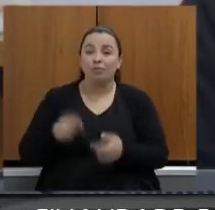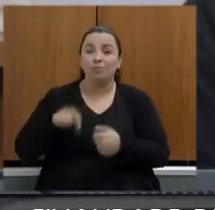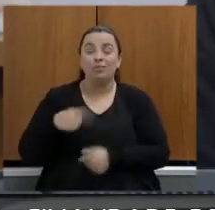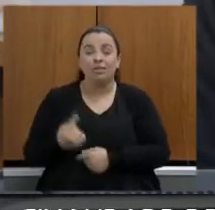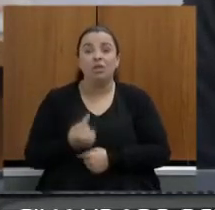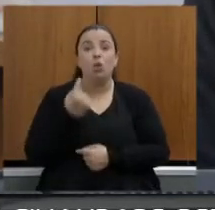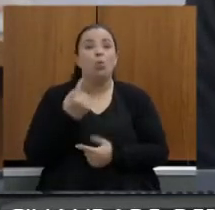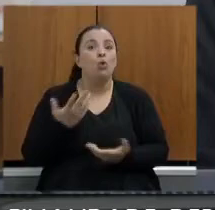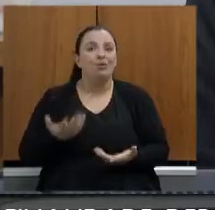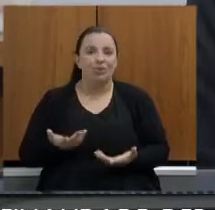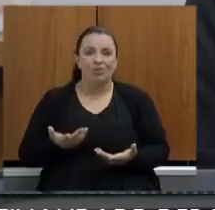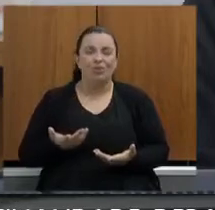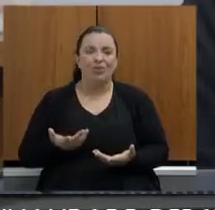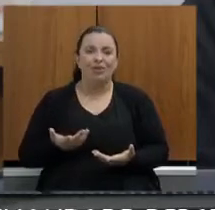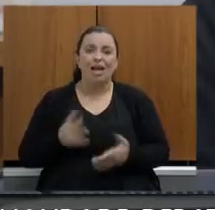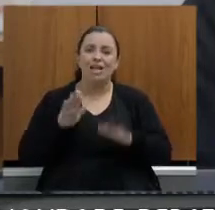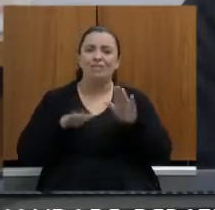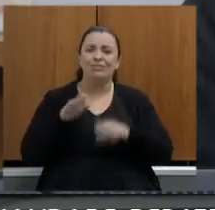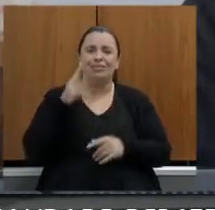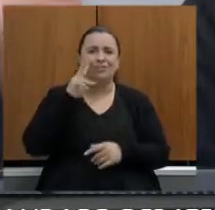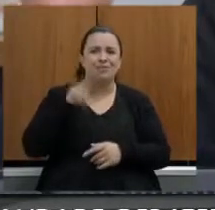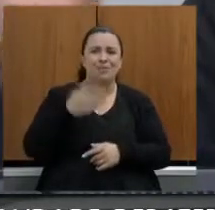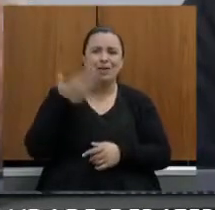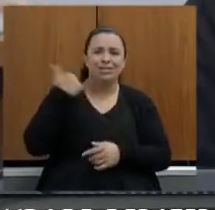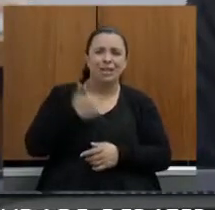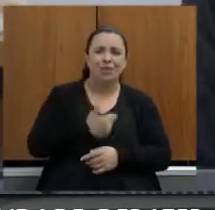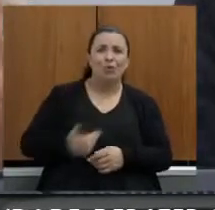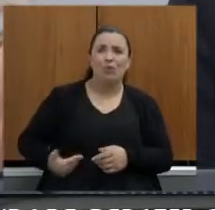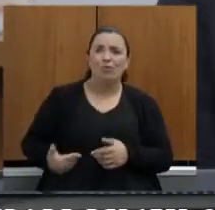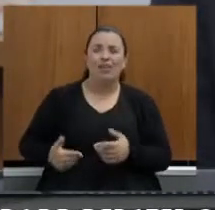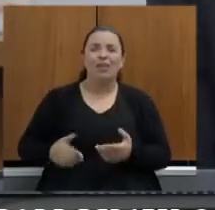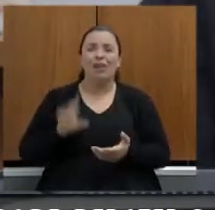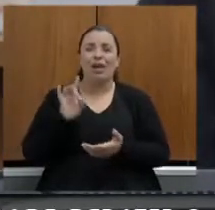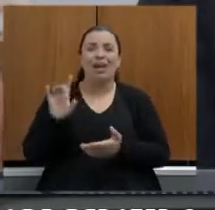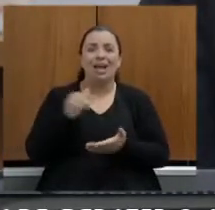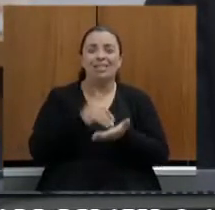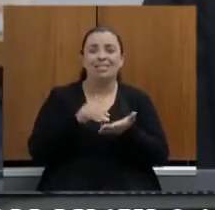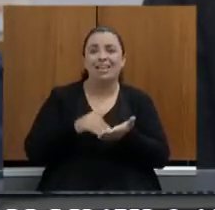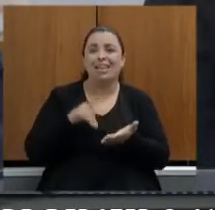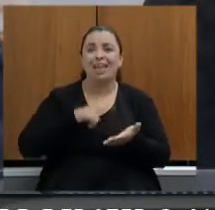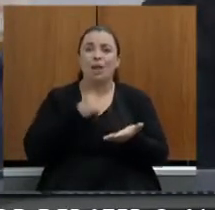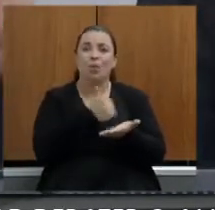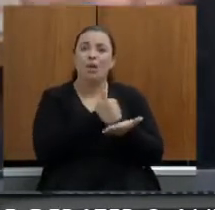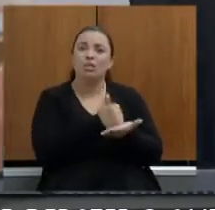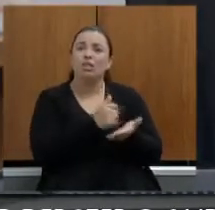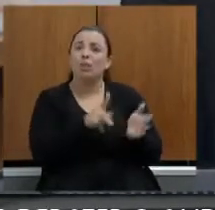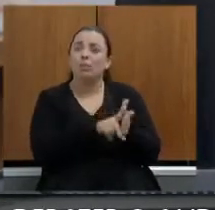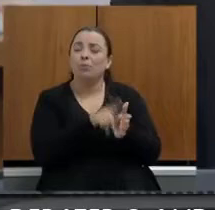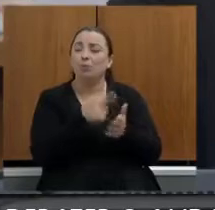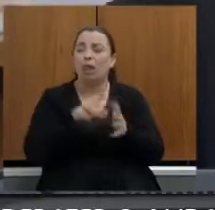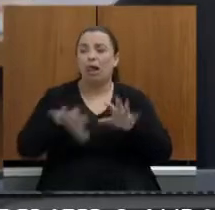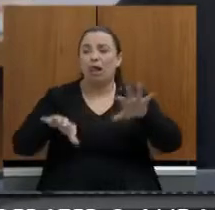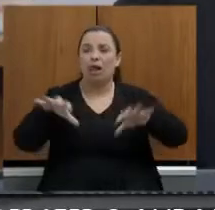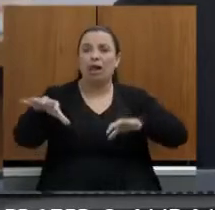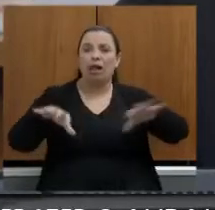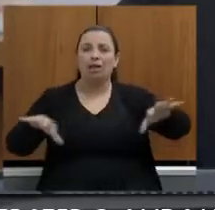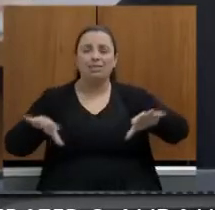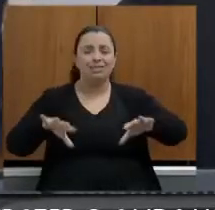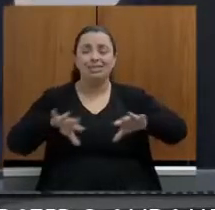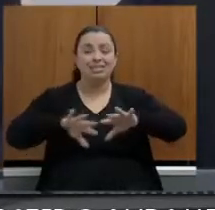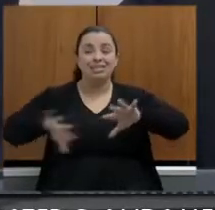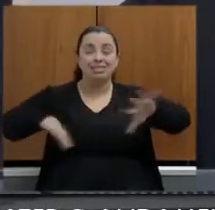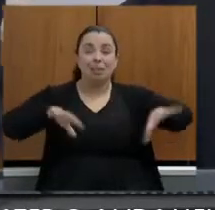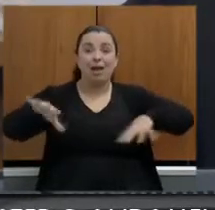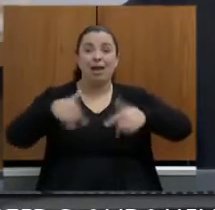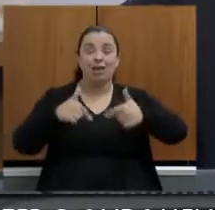gente já viu acontecer em muitos governos cada secretário tem uma agenda própria e aí cada um corre para o seu lado e